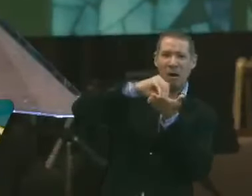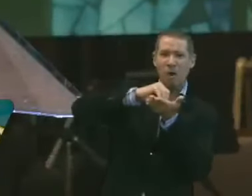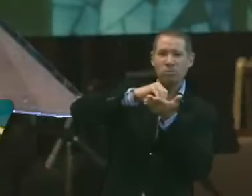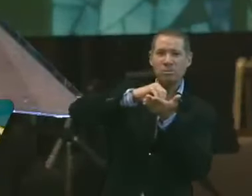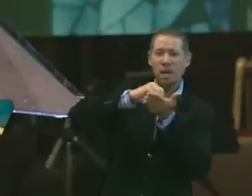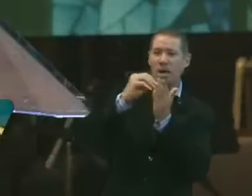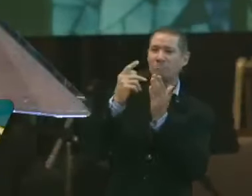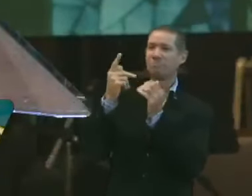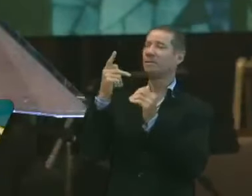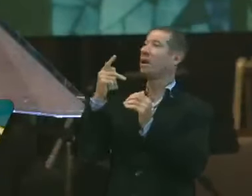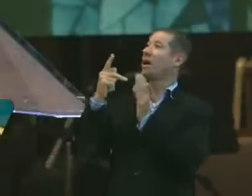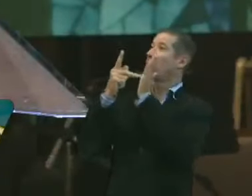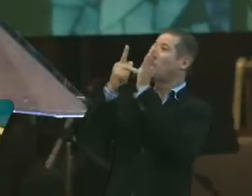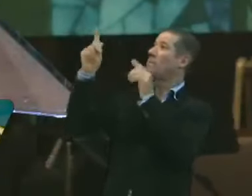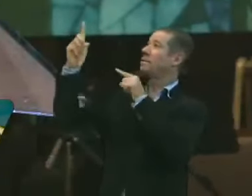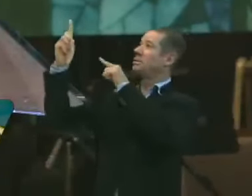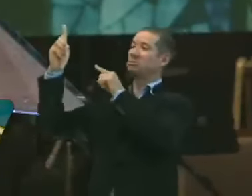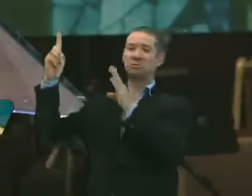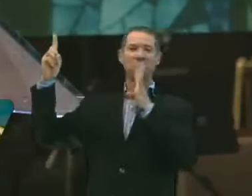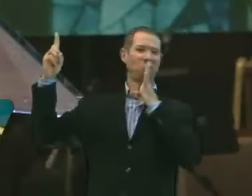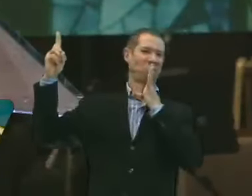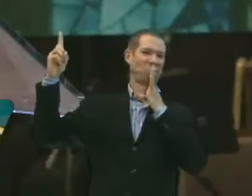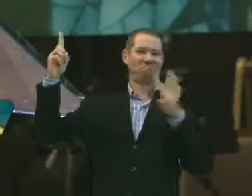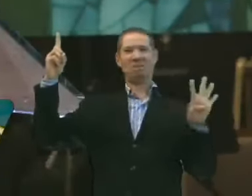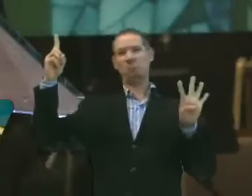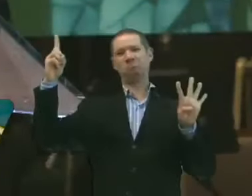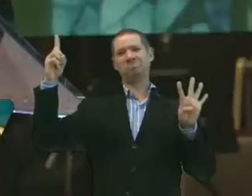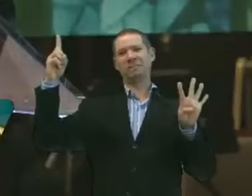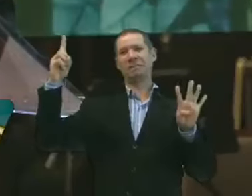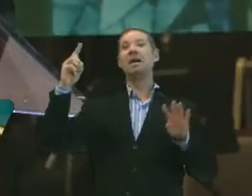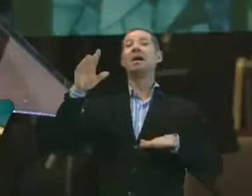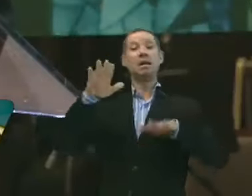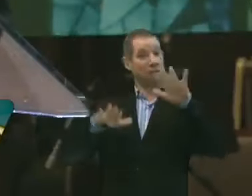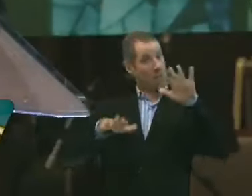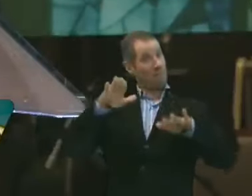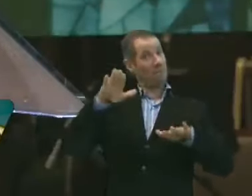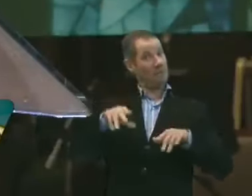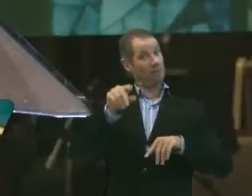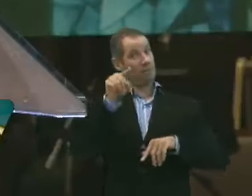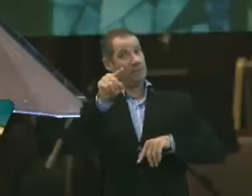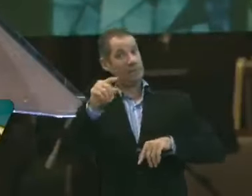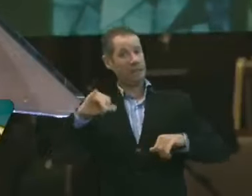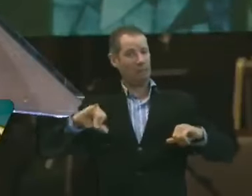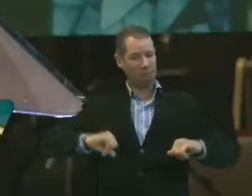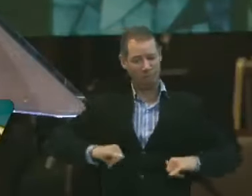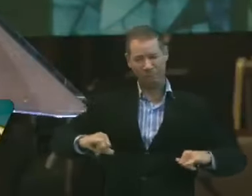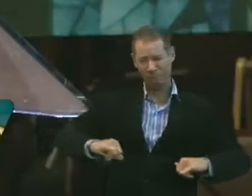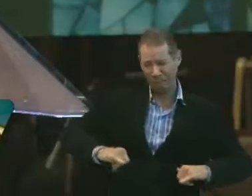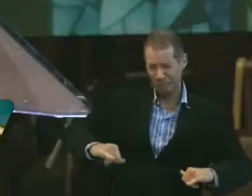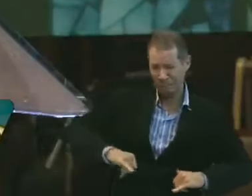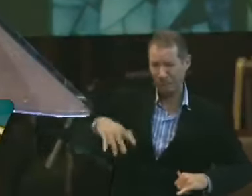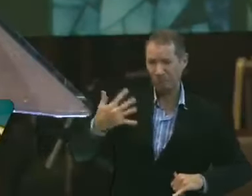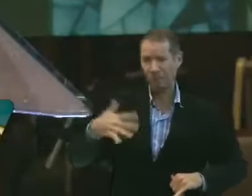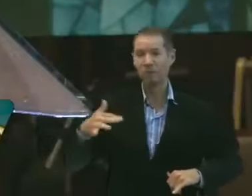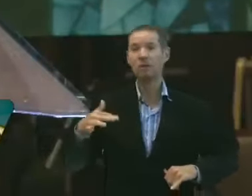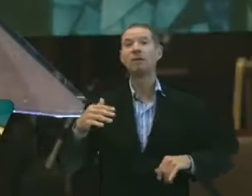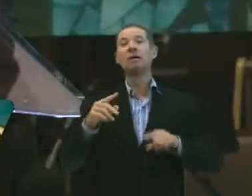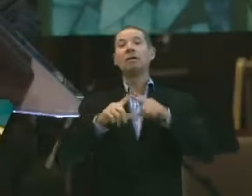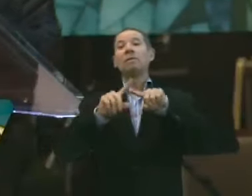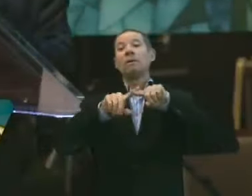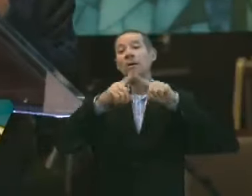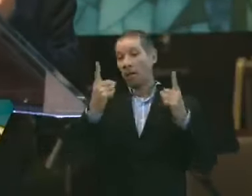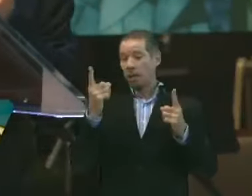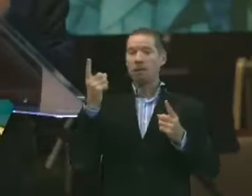Você nem as conhece. Por causa disso. Talvez. Você esteja sofrendo tanto. Por causa